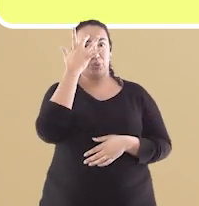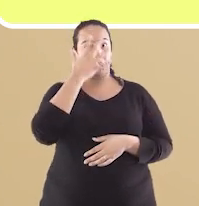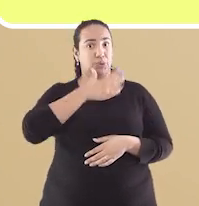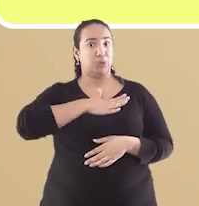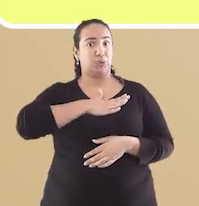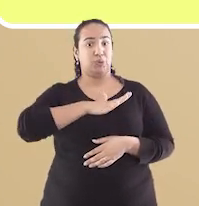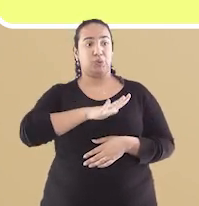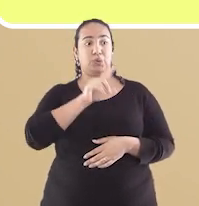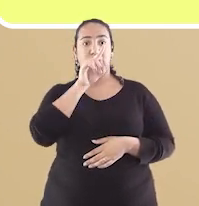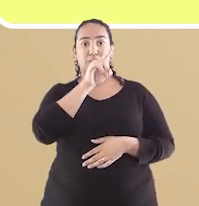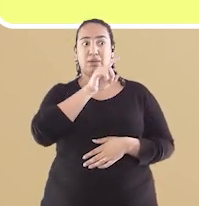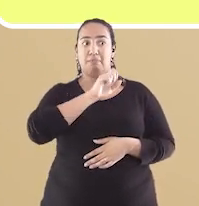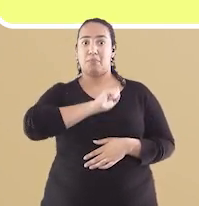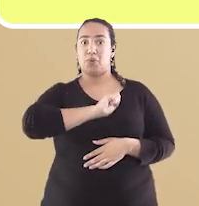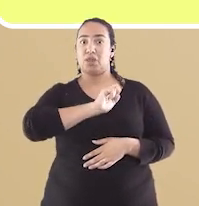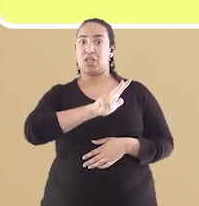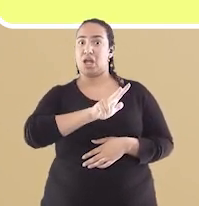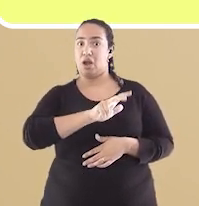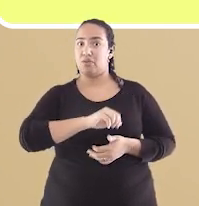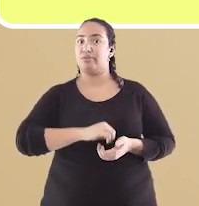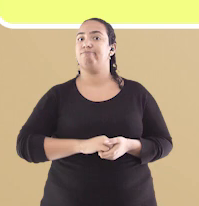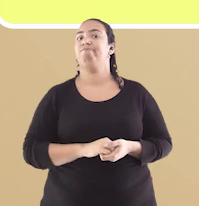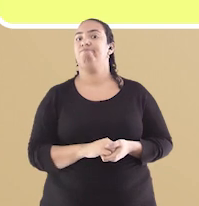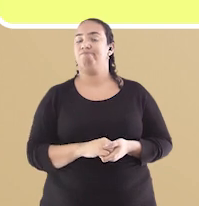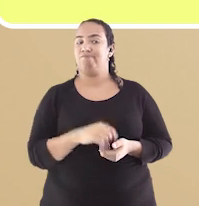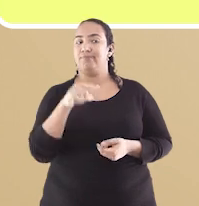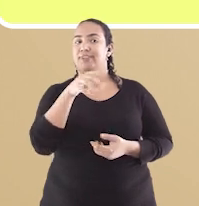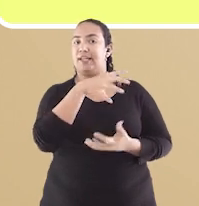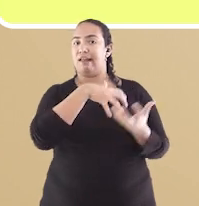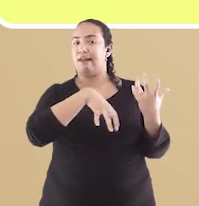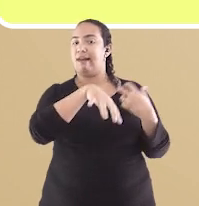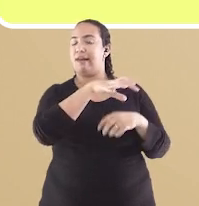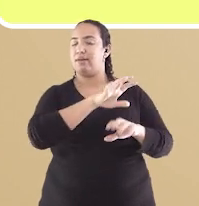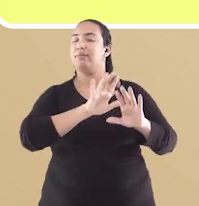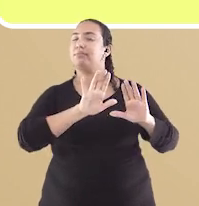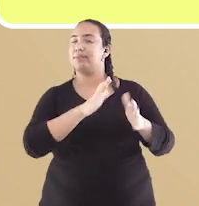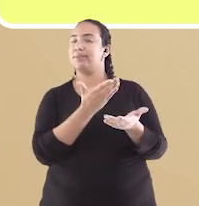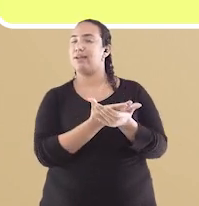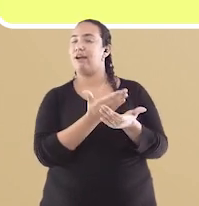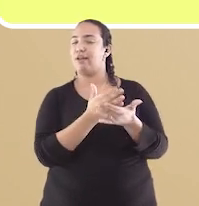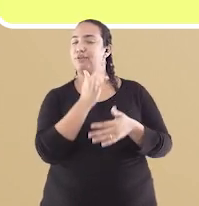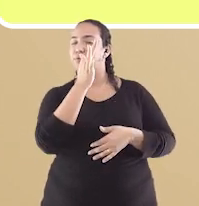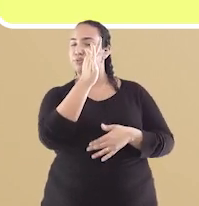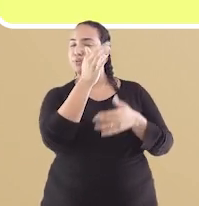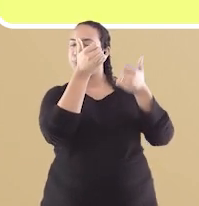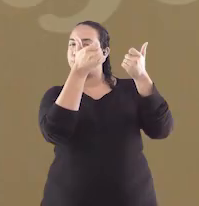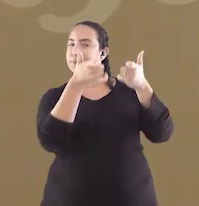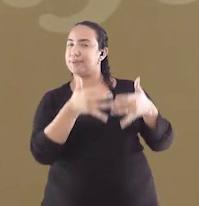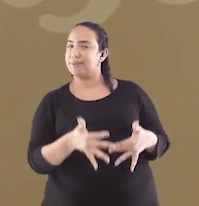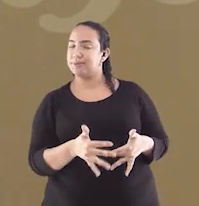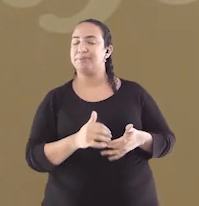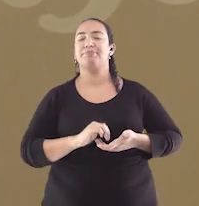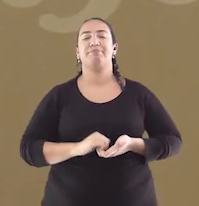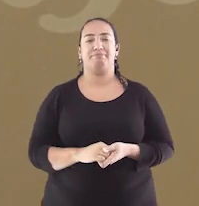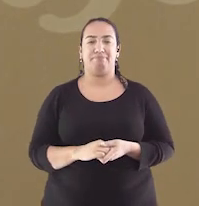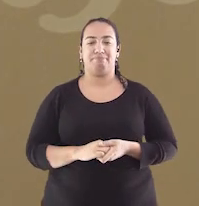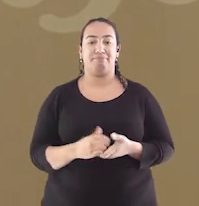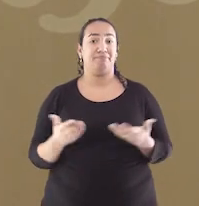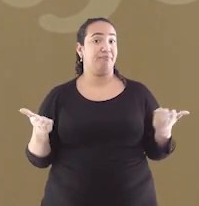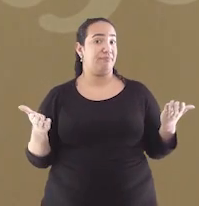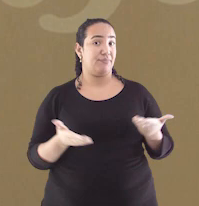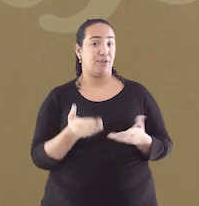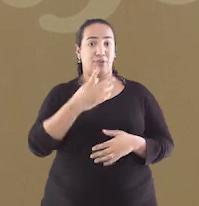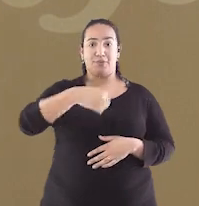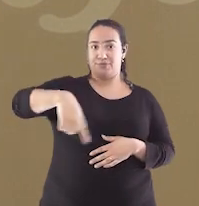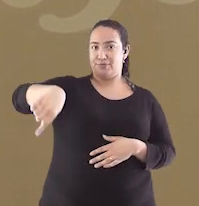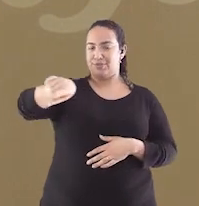foram os portugueses. Foi uma confusão só. Mas isso é papo para outra aula. Agora é